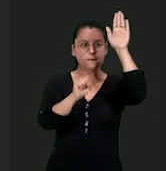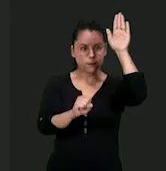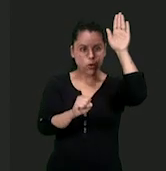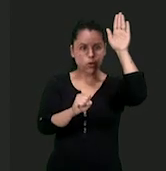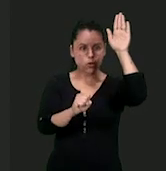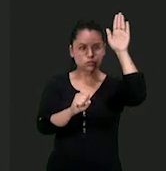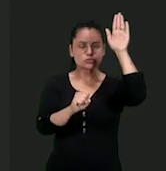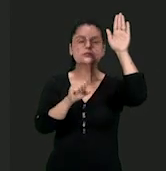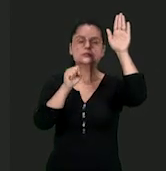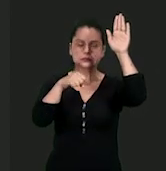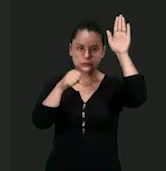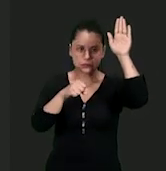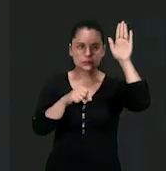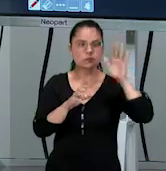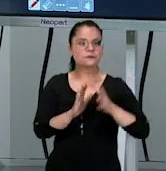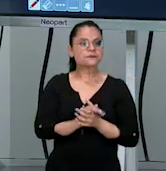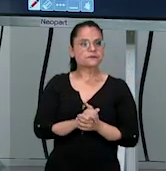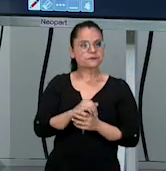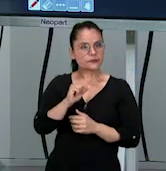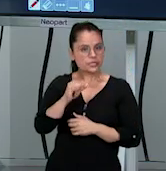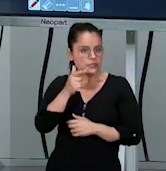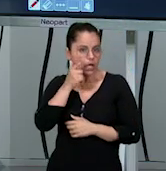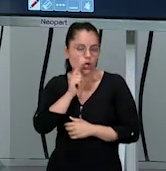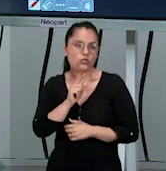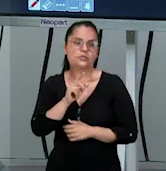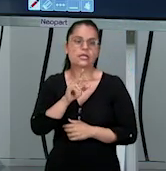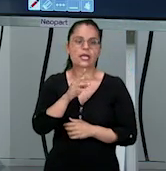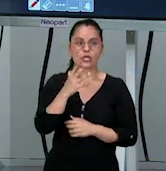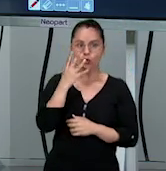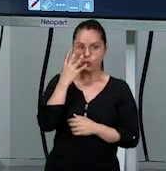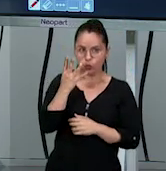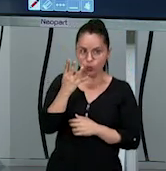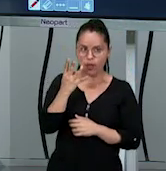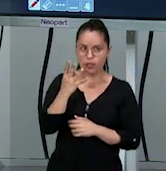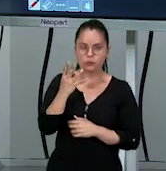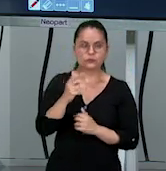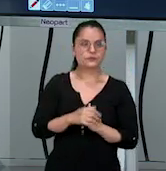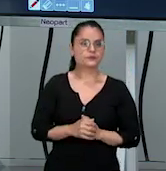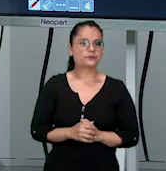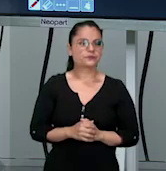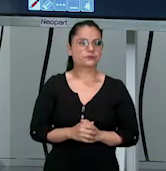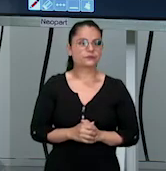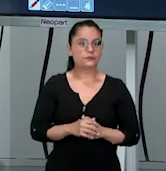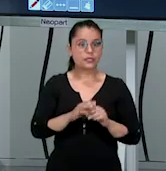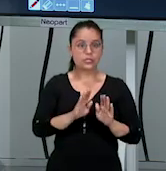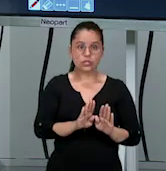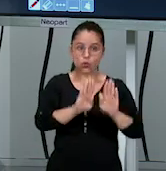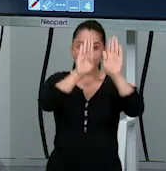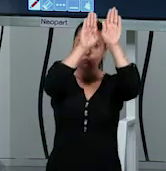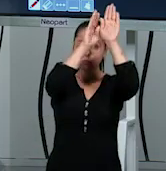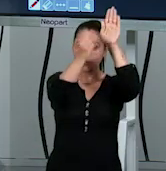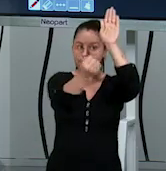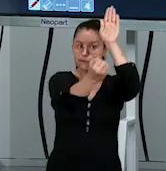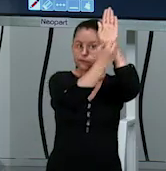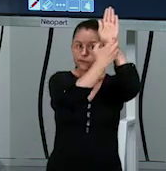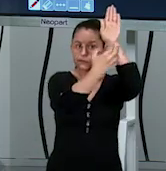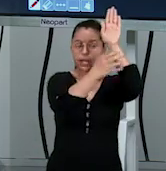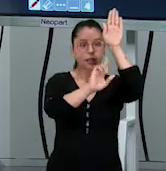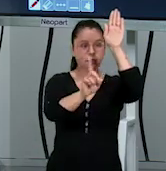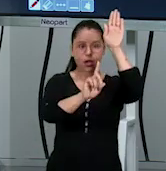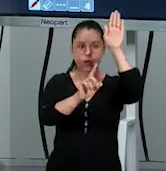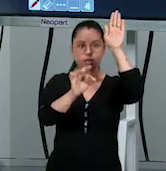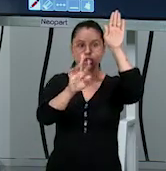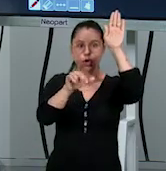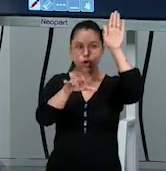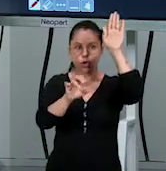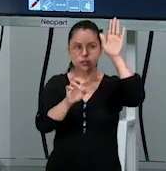bola. E se uma equipe bloqueia, ela ganha, entre aspas, esse quarto toque. Tá certo? O bloqueio não conta como toque. Carregar